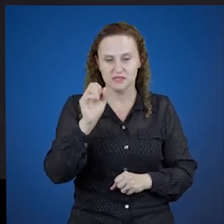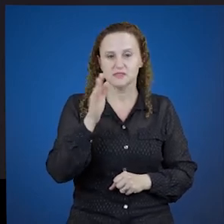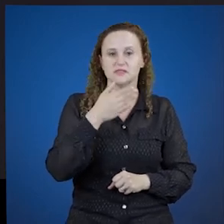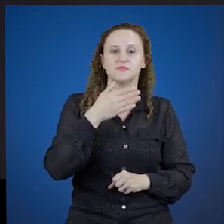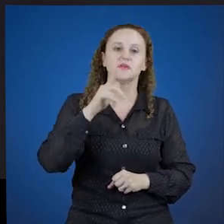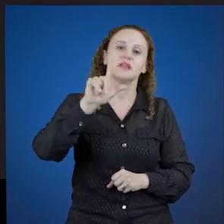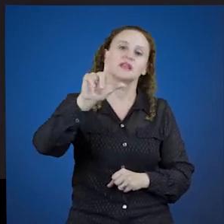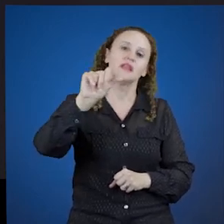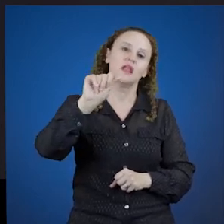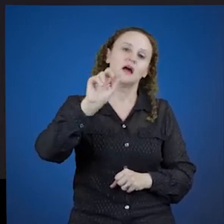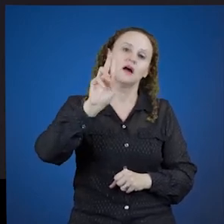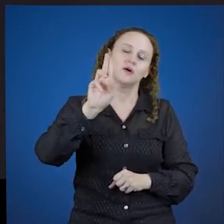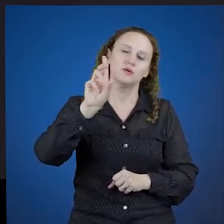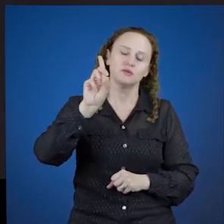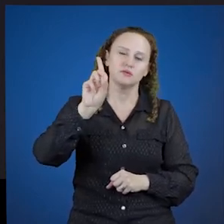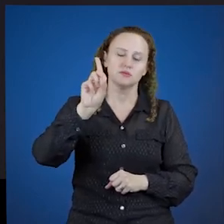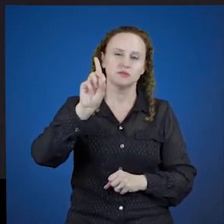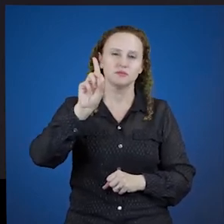laudant.